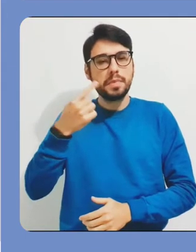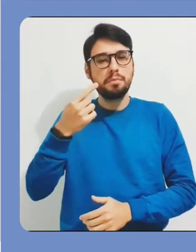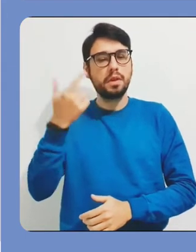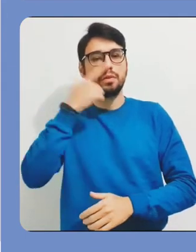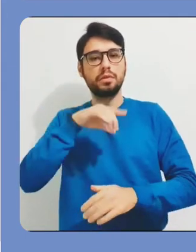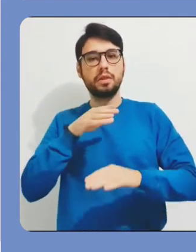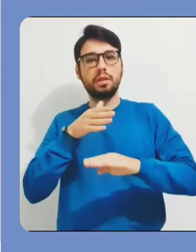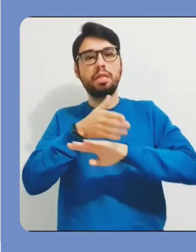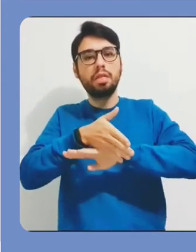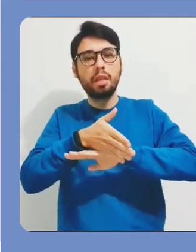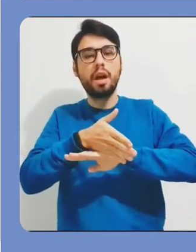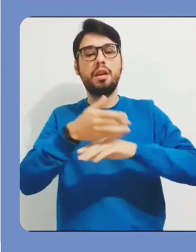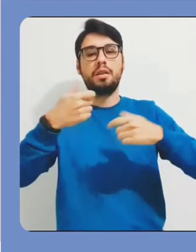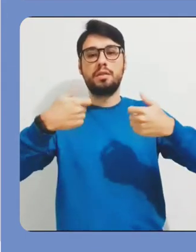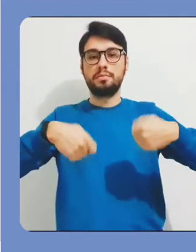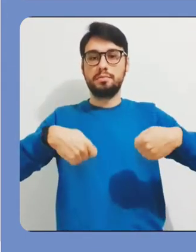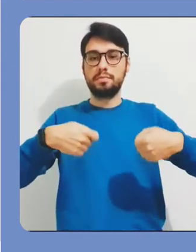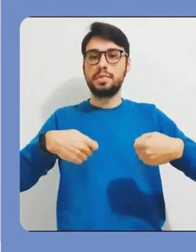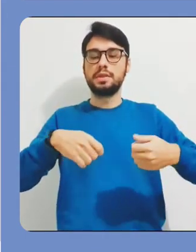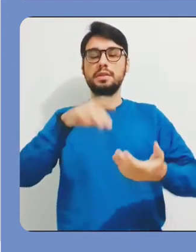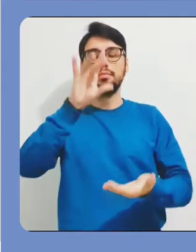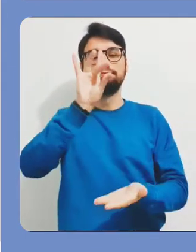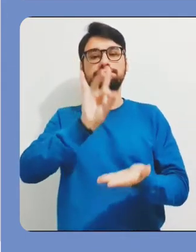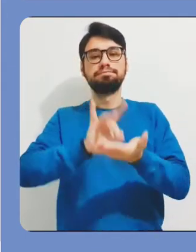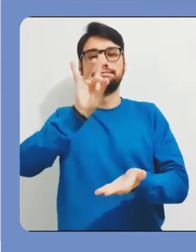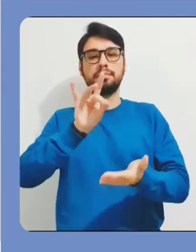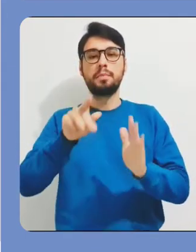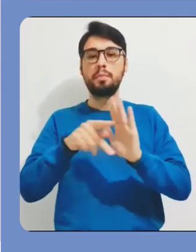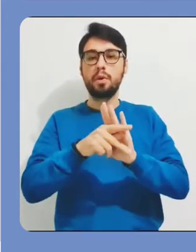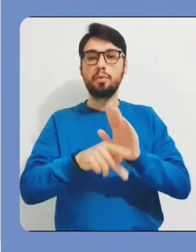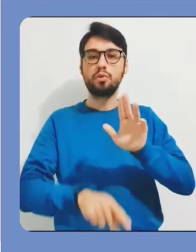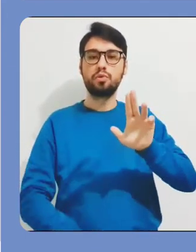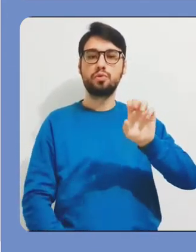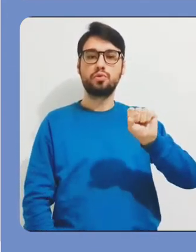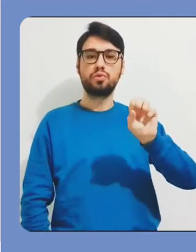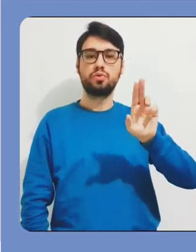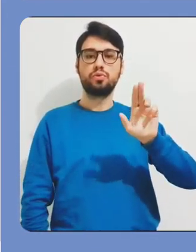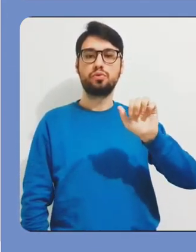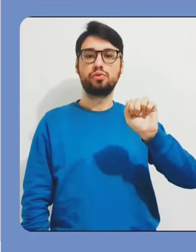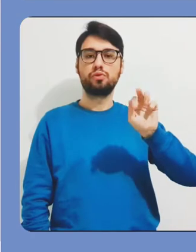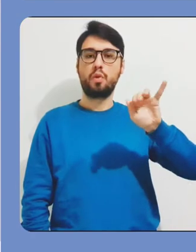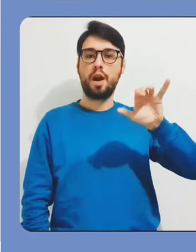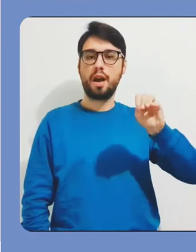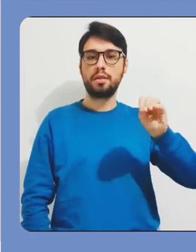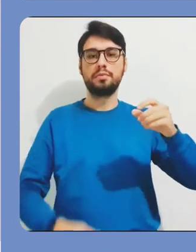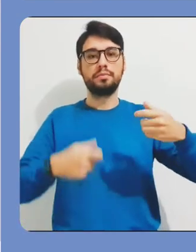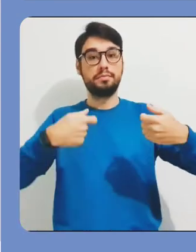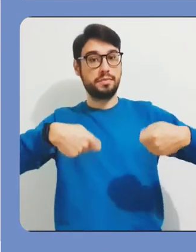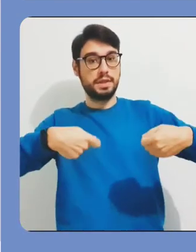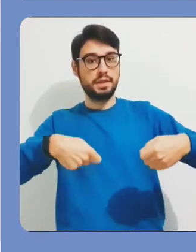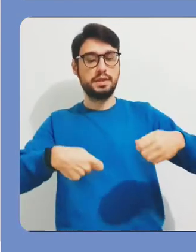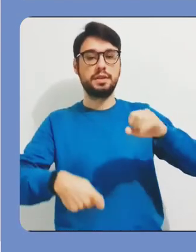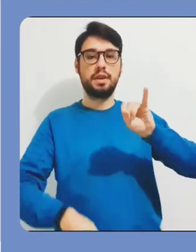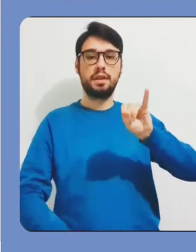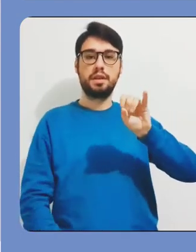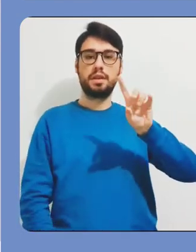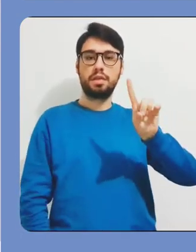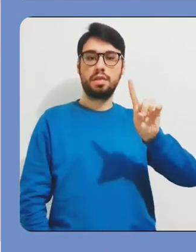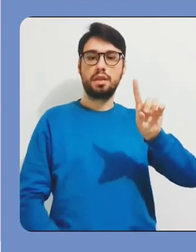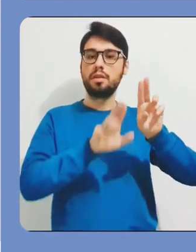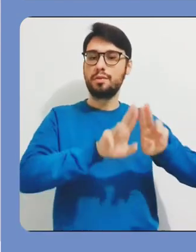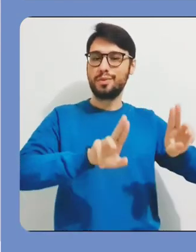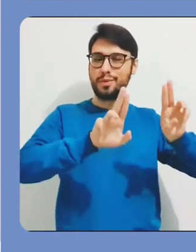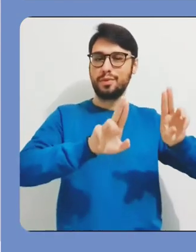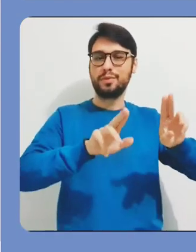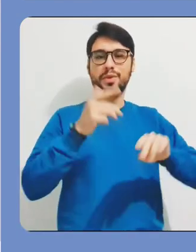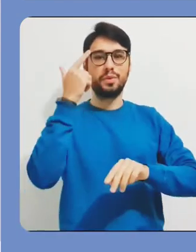Então no seu primeiro acesso, você vai ser direcionado para uma página de autenticação de usuário, onde o acesso é feito a partir do